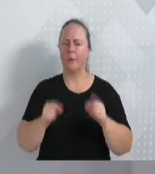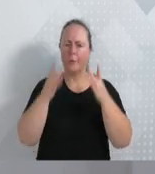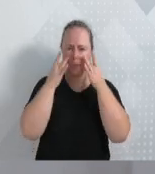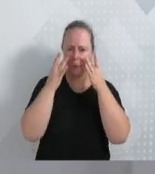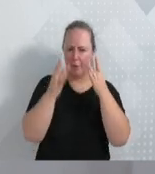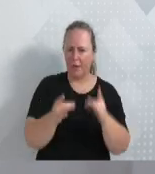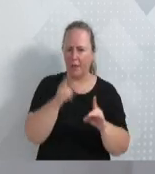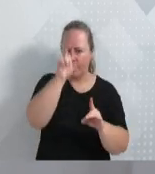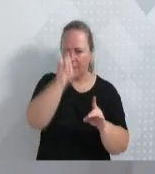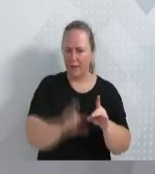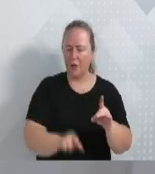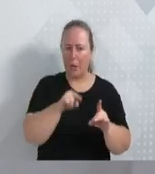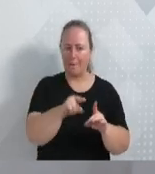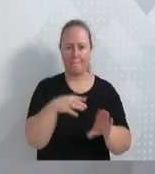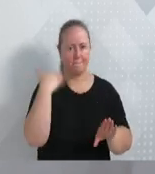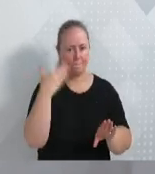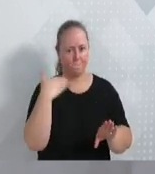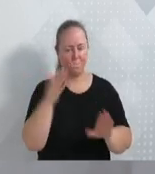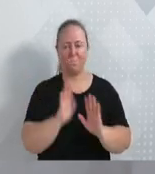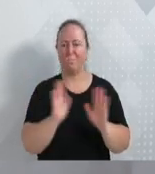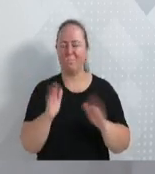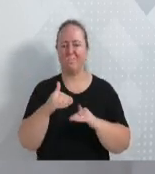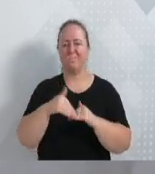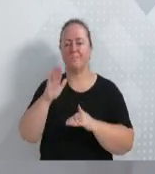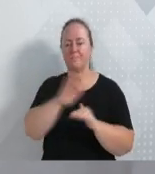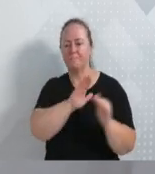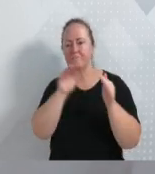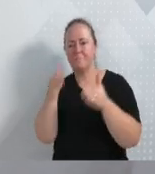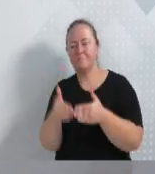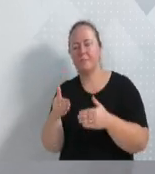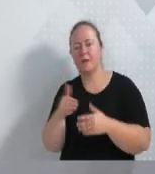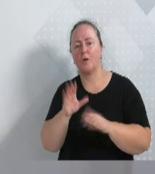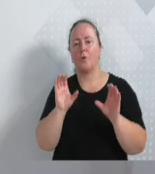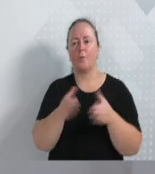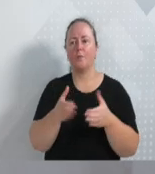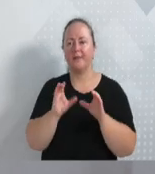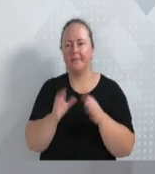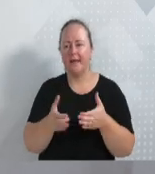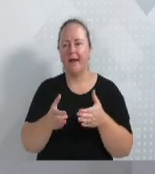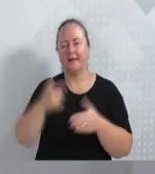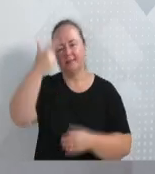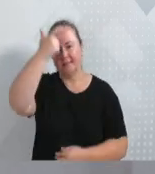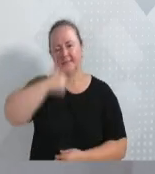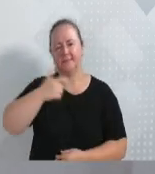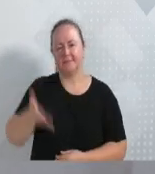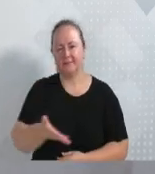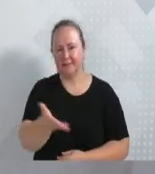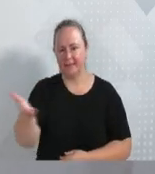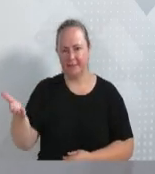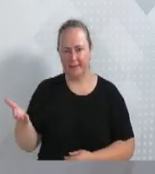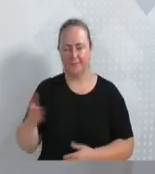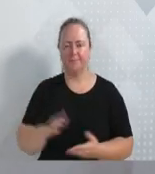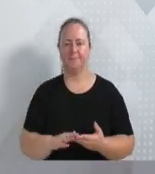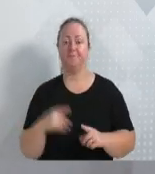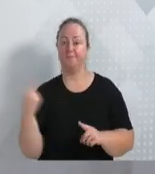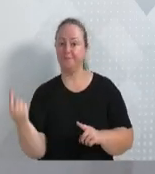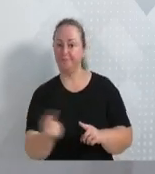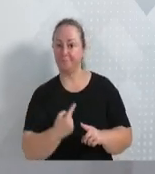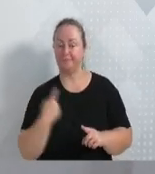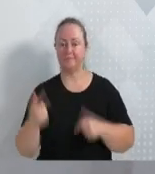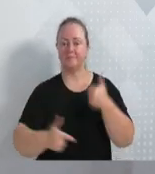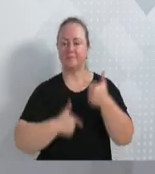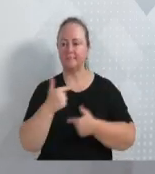para o advogado e olha mais para a comunidade, para o cidadão. Nós realizamos os trabalhos